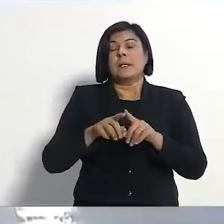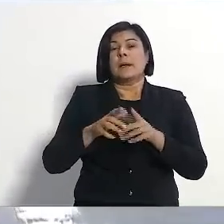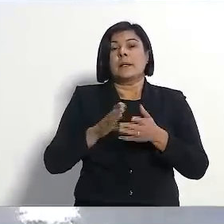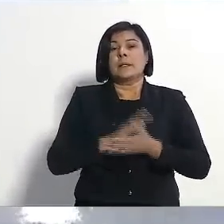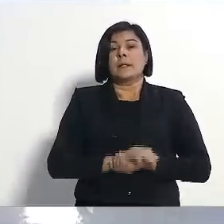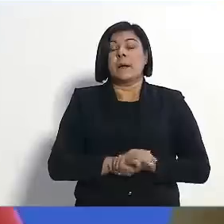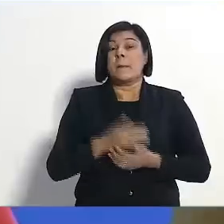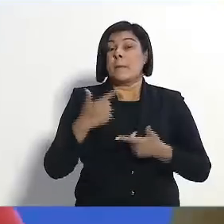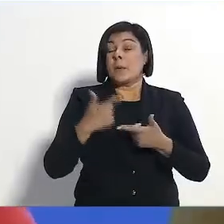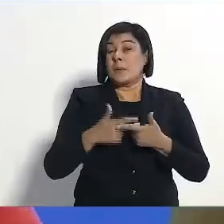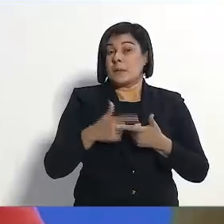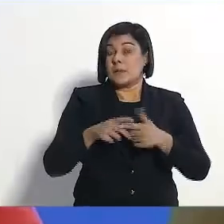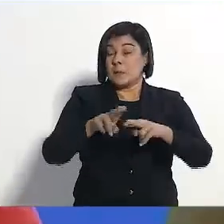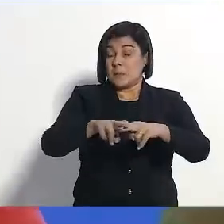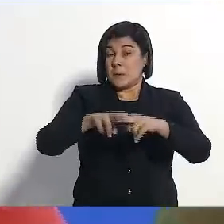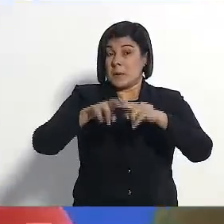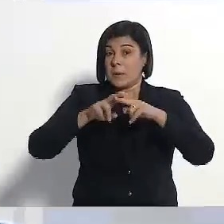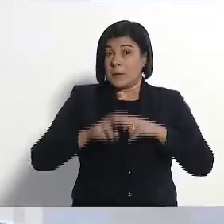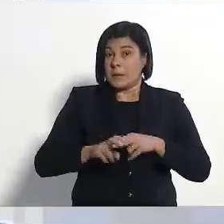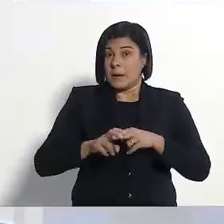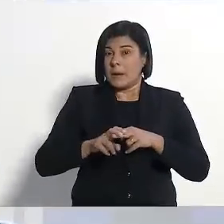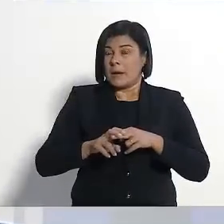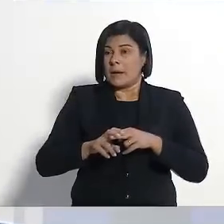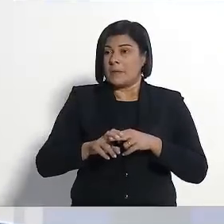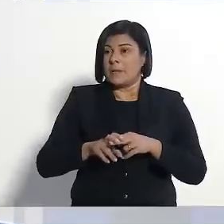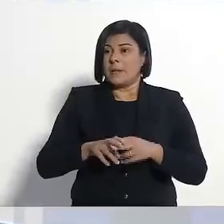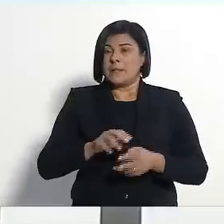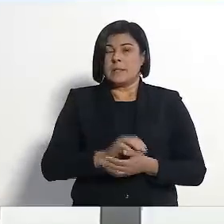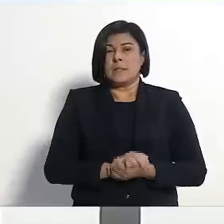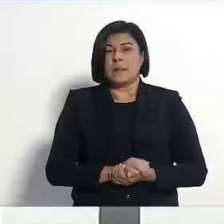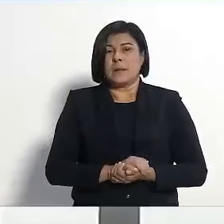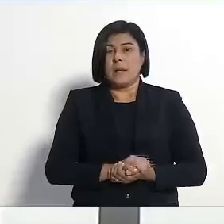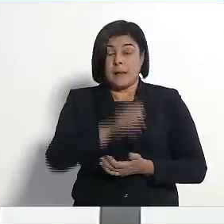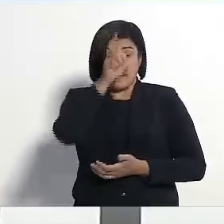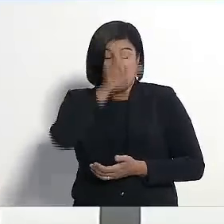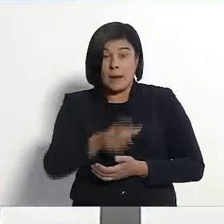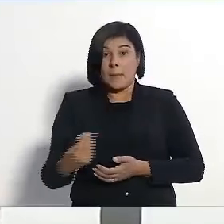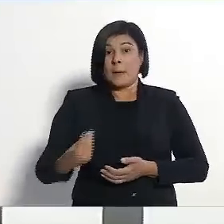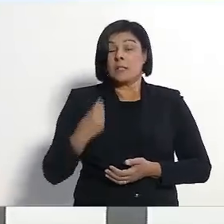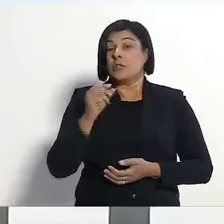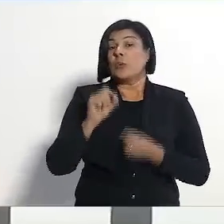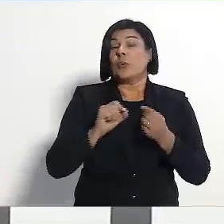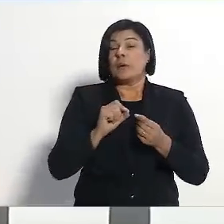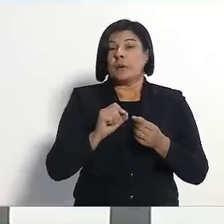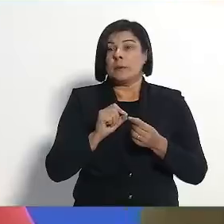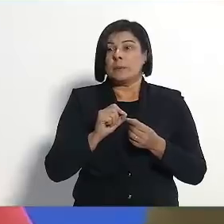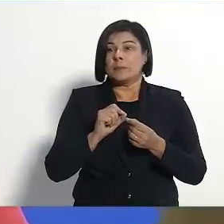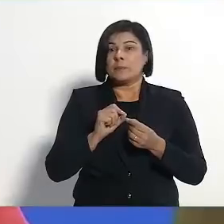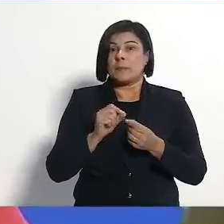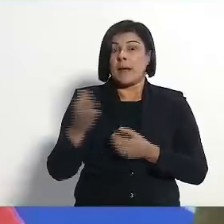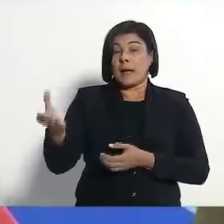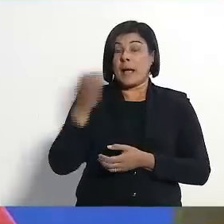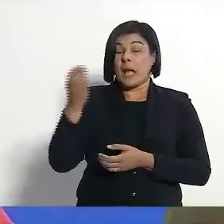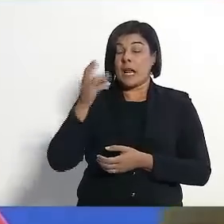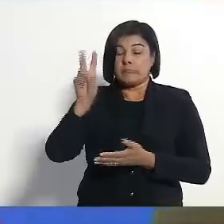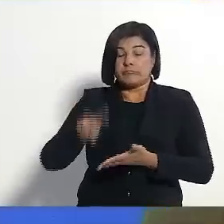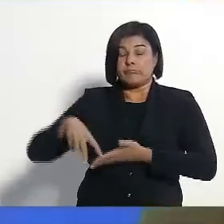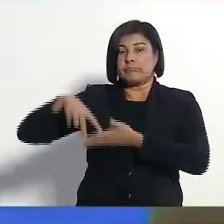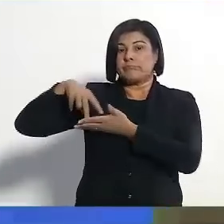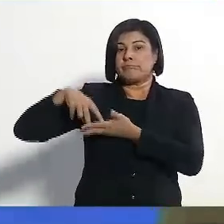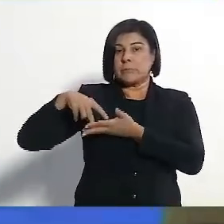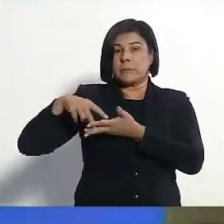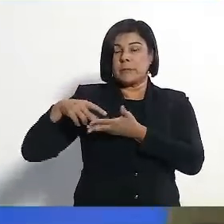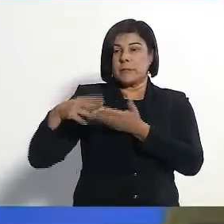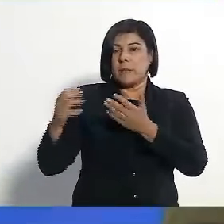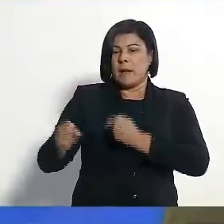Por isso, você é uma pessoa reacionária, que está aqui querendo pousar de